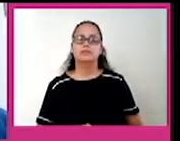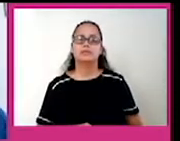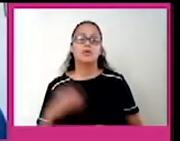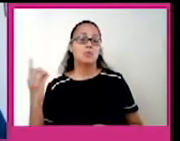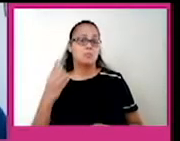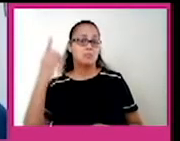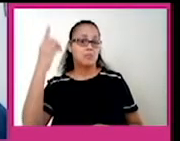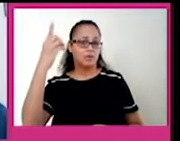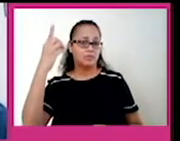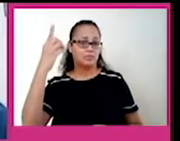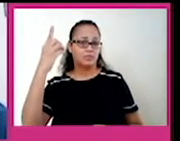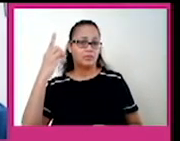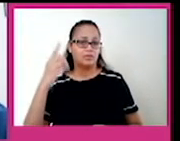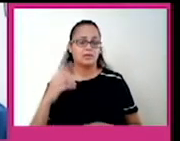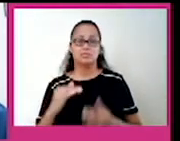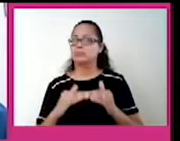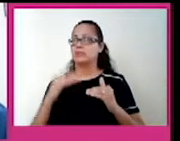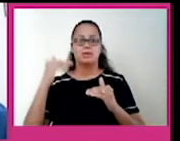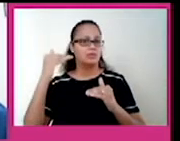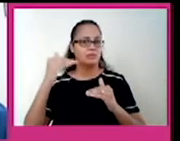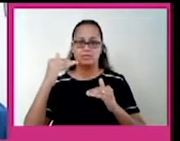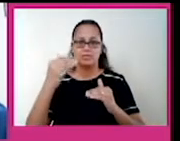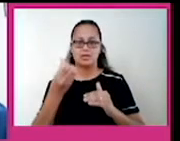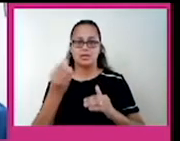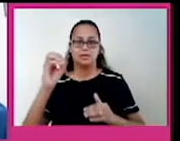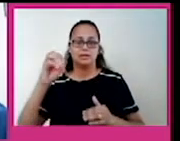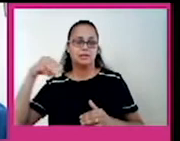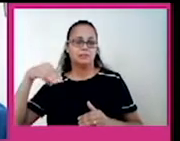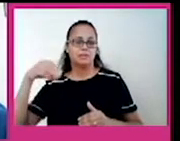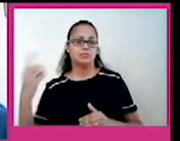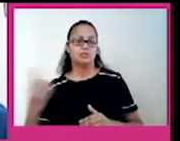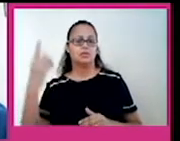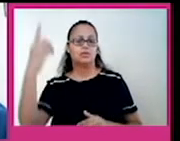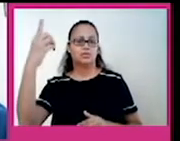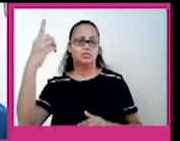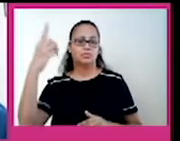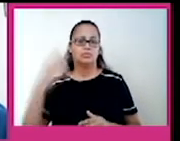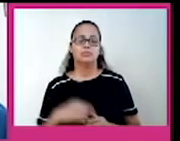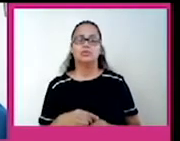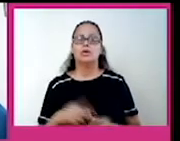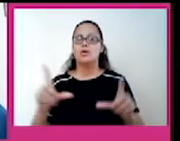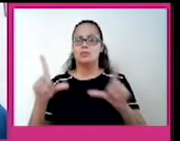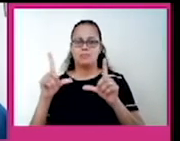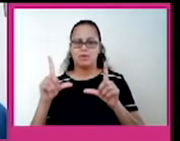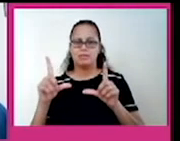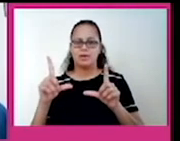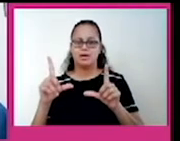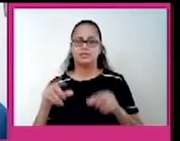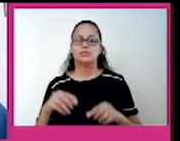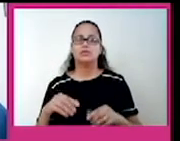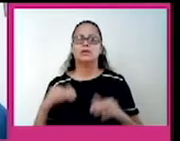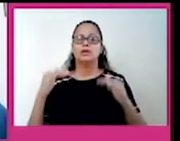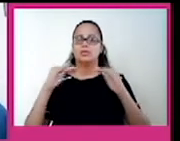das Bahamas não passam de 60 metros de alturas. Como nós vemos aqui nessa imagem, uma imagem das Bahamas, então é região de